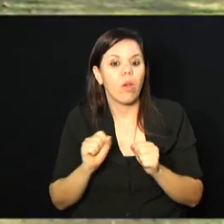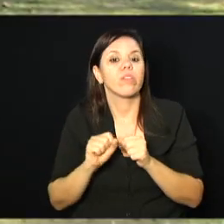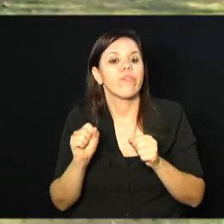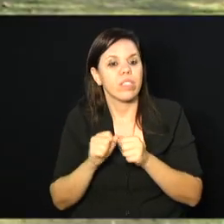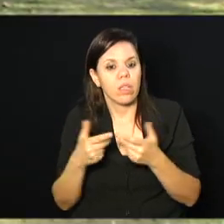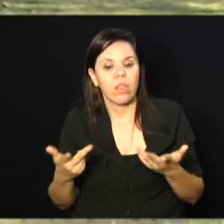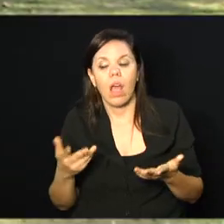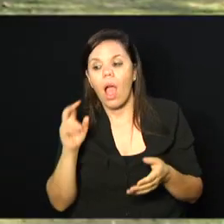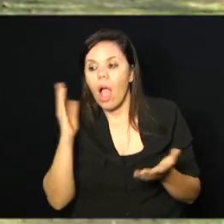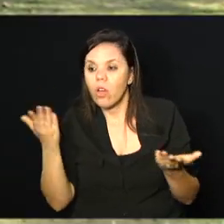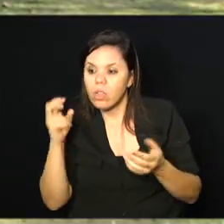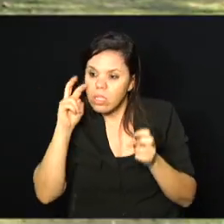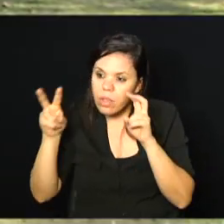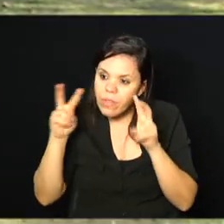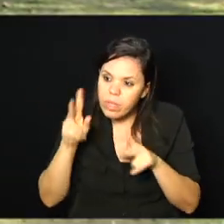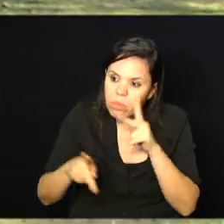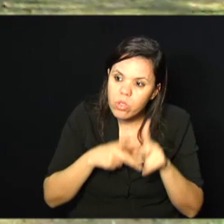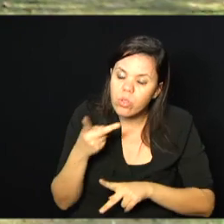andando de skate,